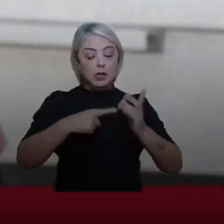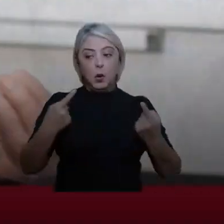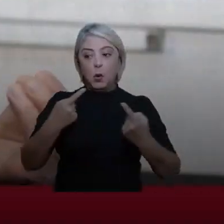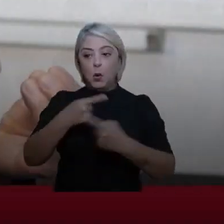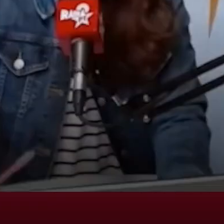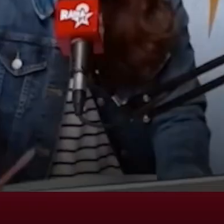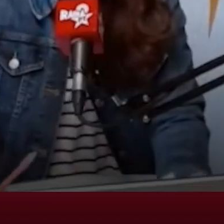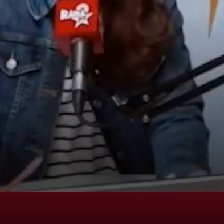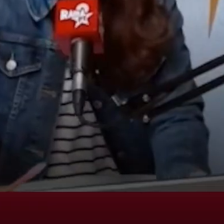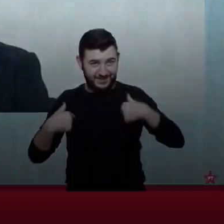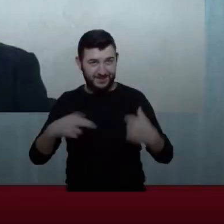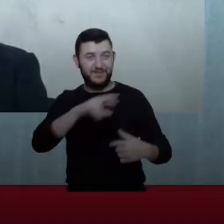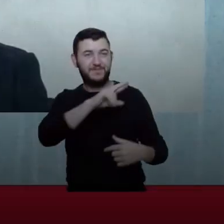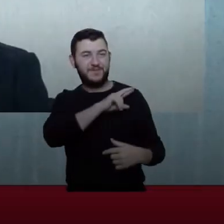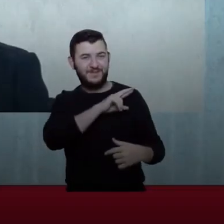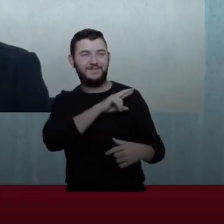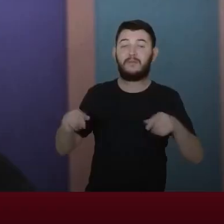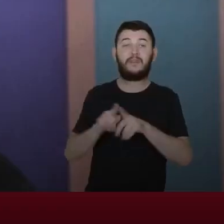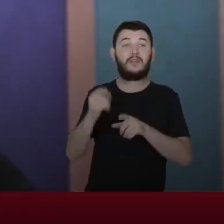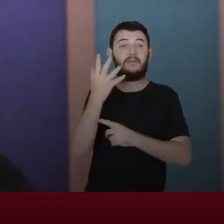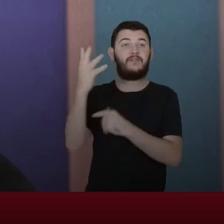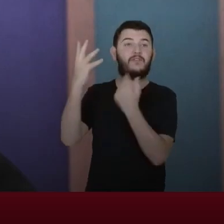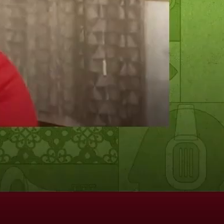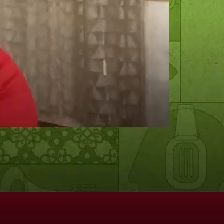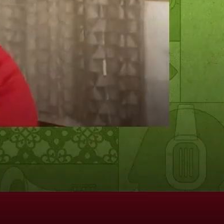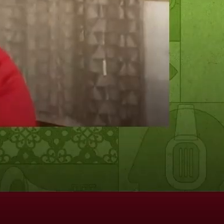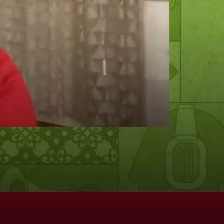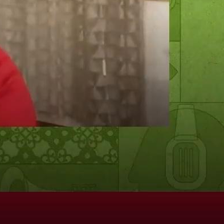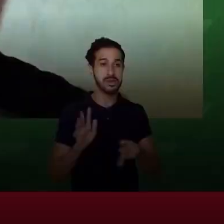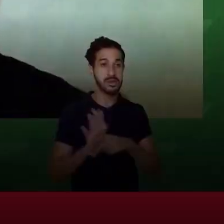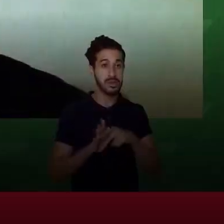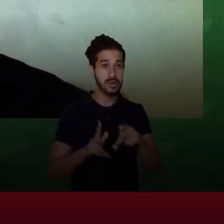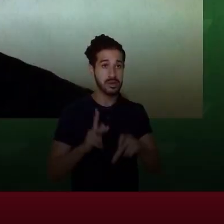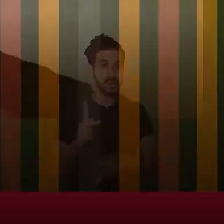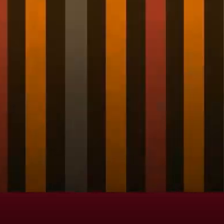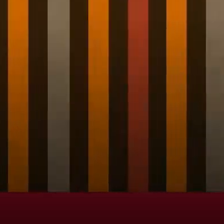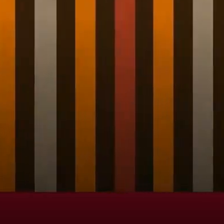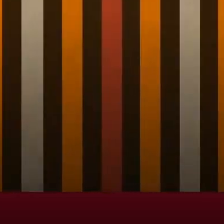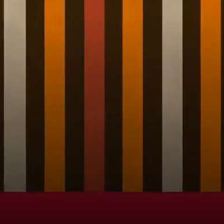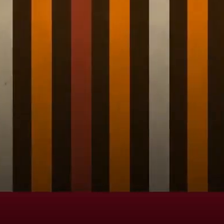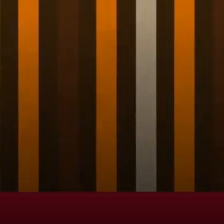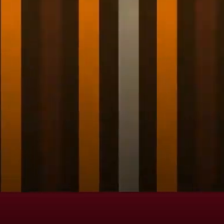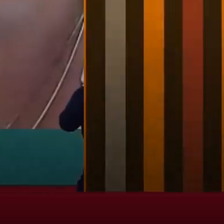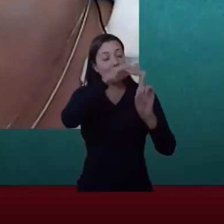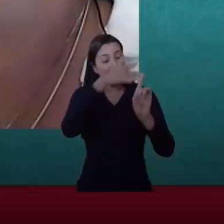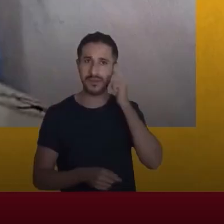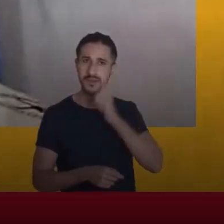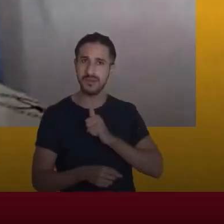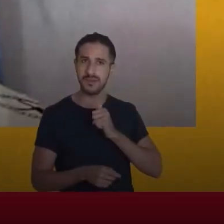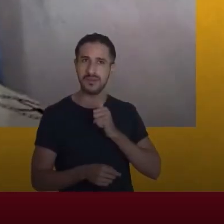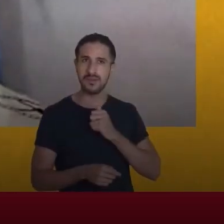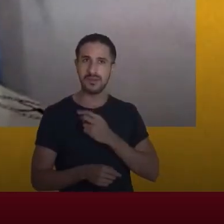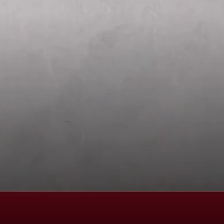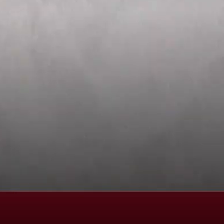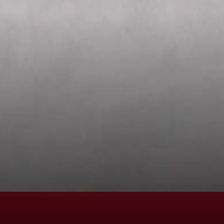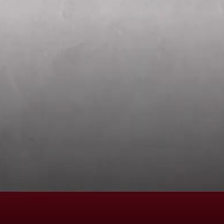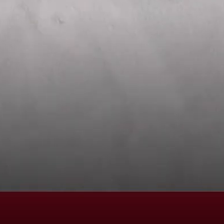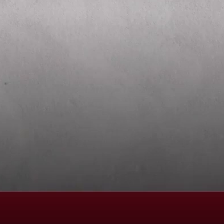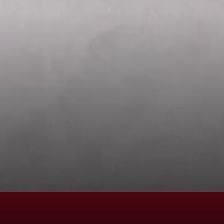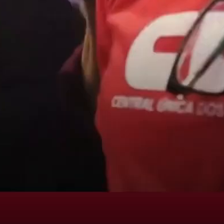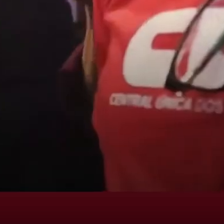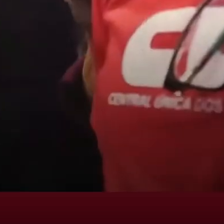Pronto! Todo dia tem conteúdo novo, antenado com o que acontece no Brasil e no mundo. São programas, entrevistas,